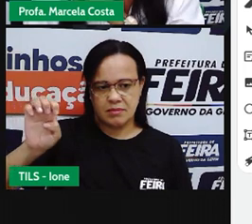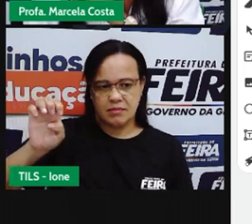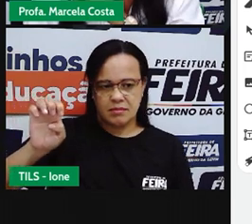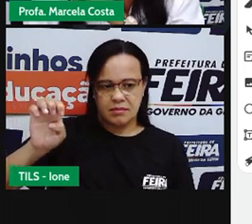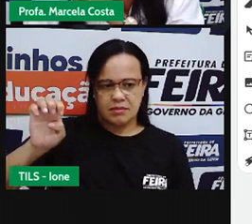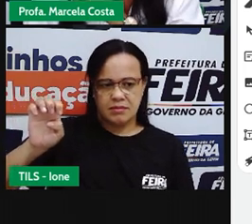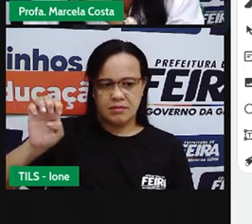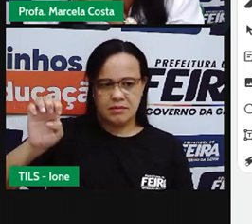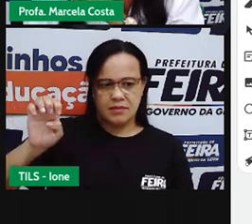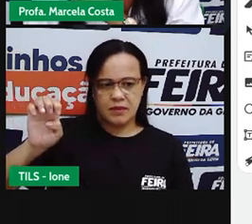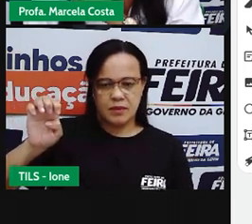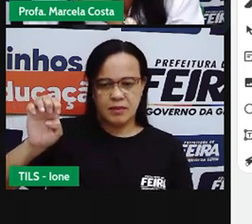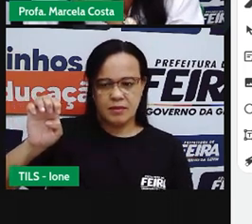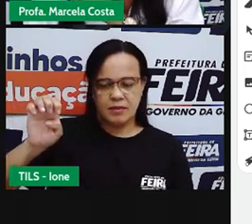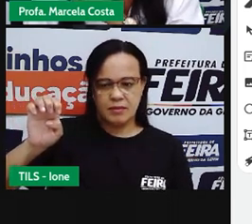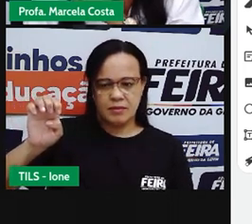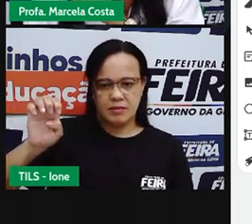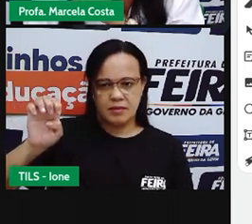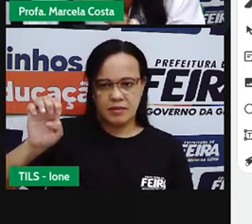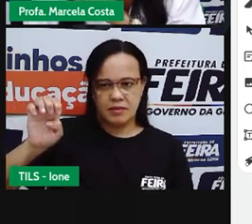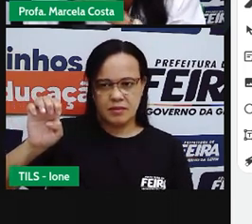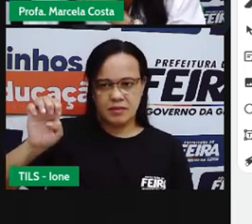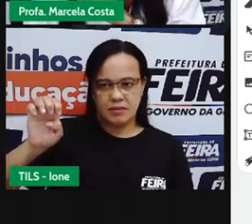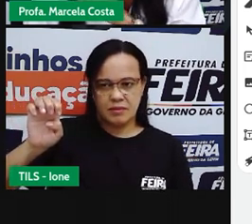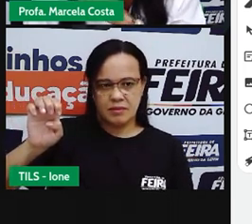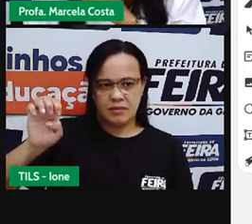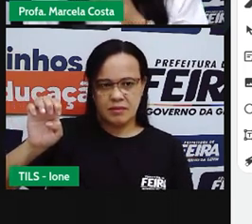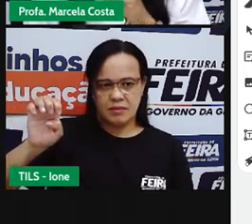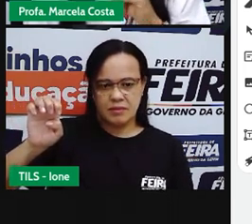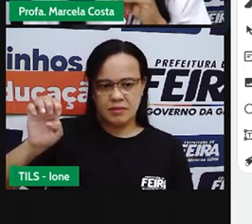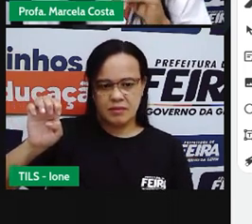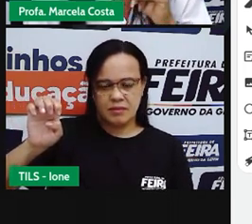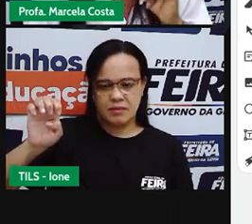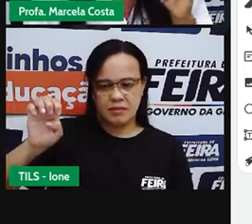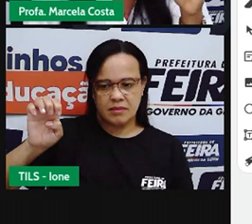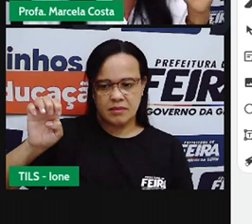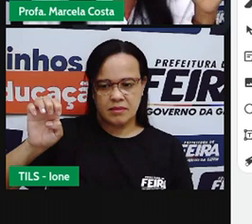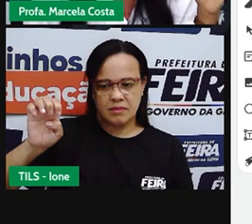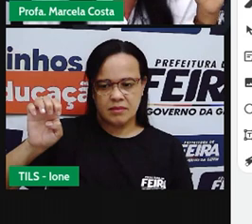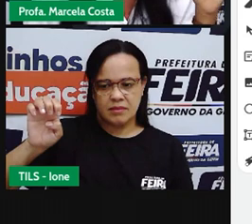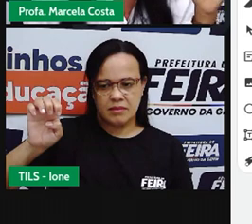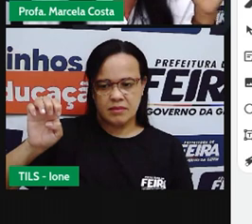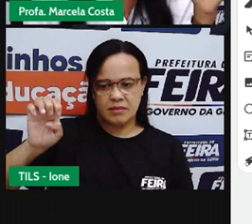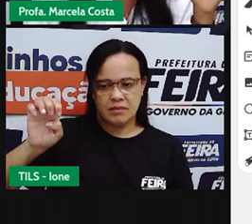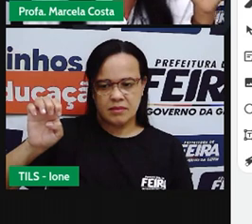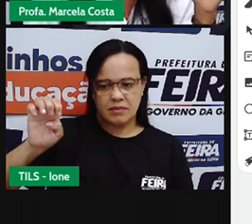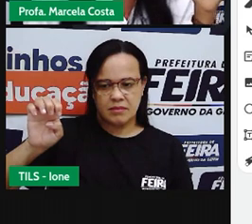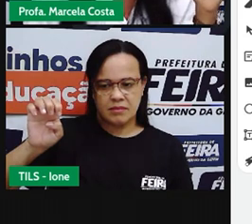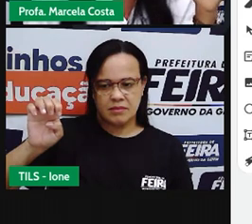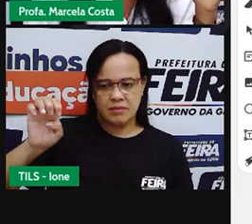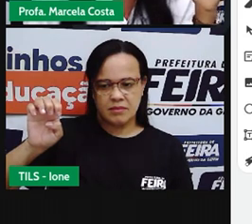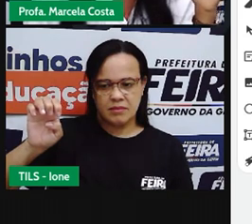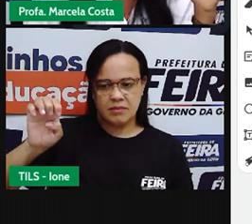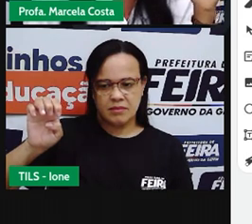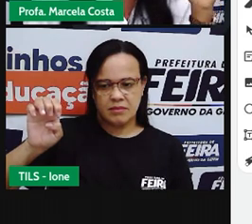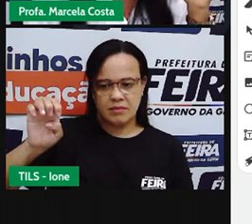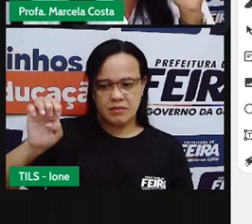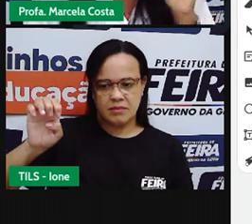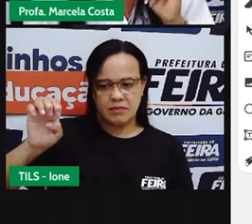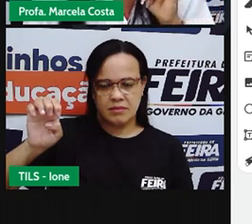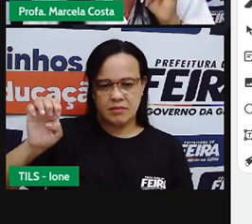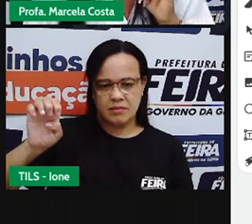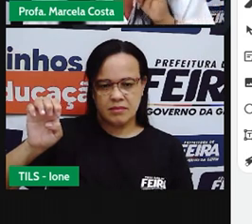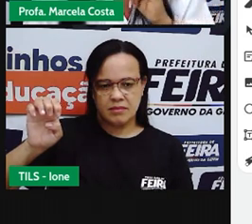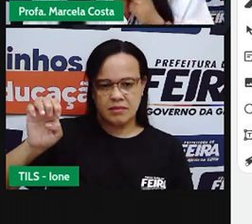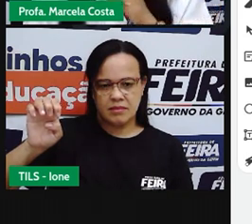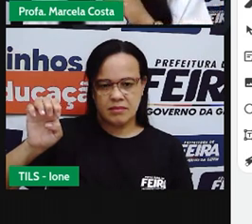Vou puxando aqui, ó, pro lado esquerdo. Desceu, linha reta.